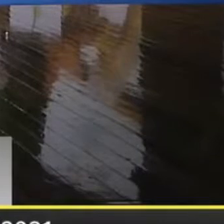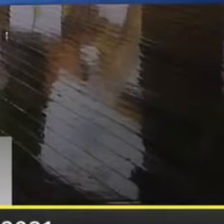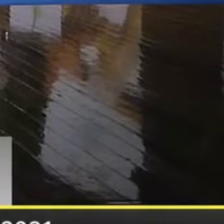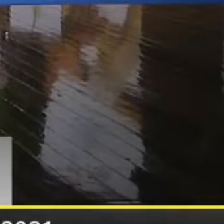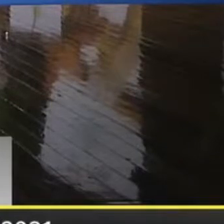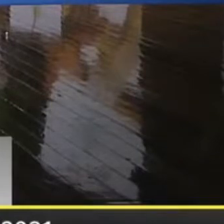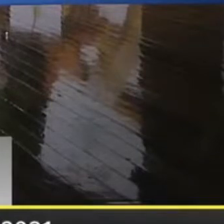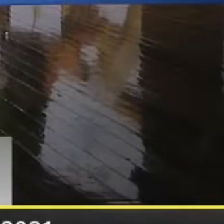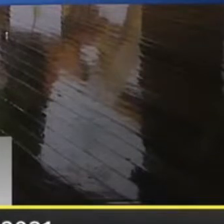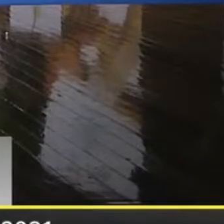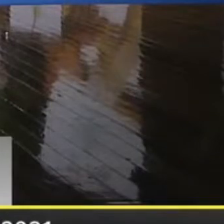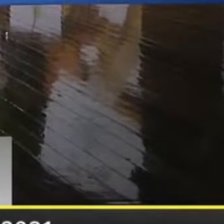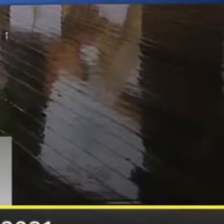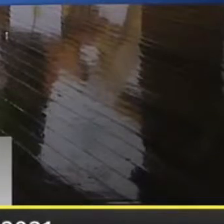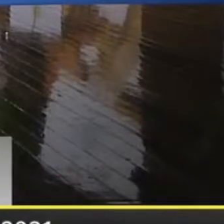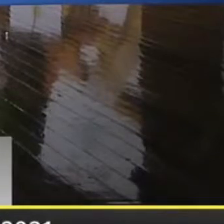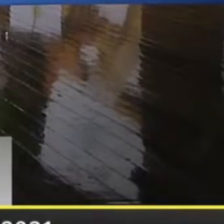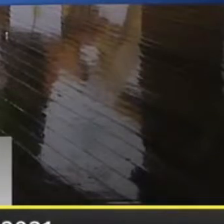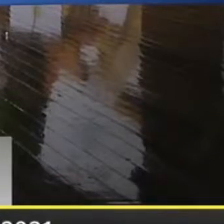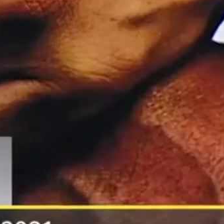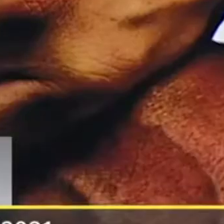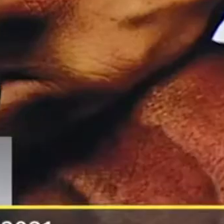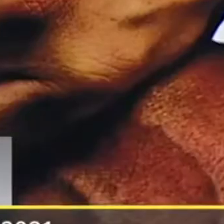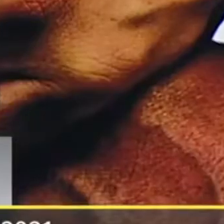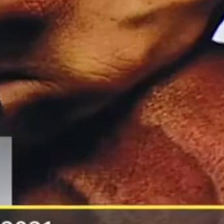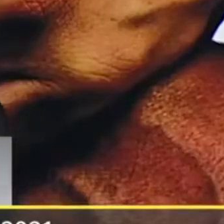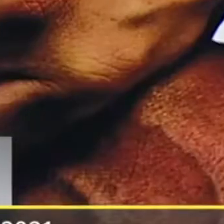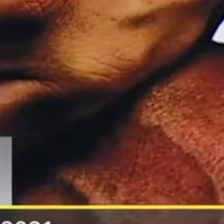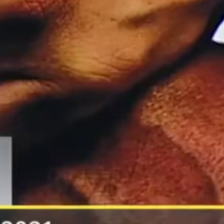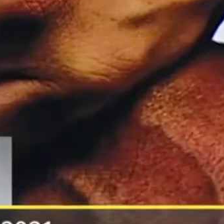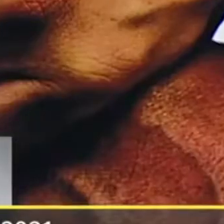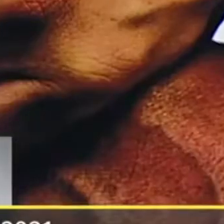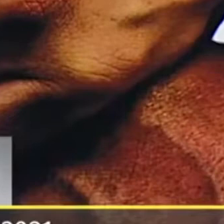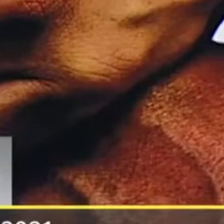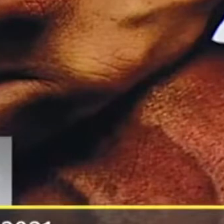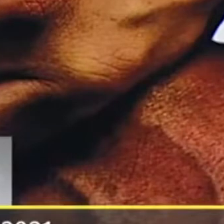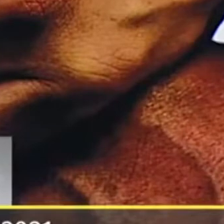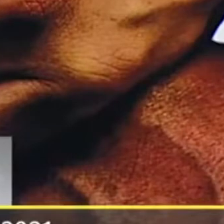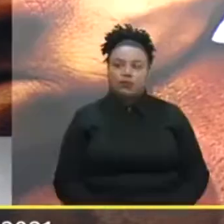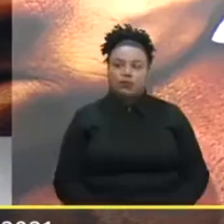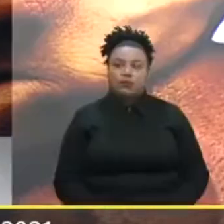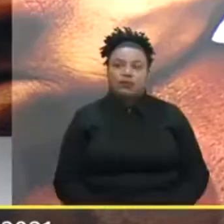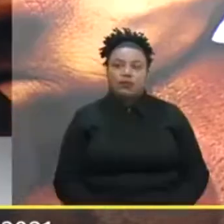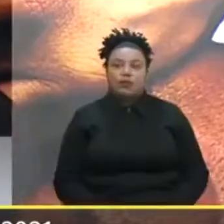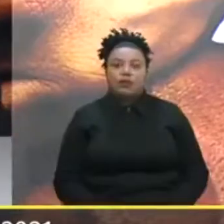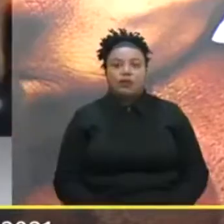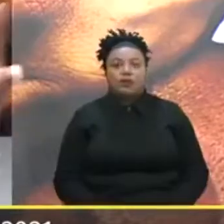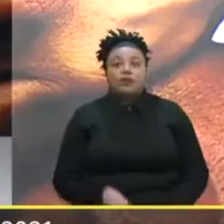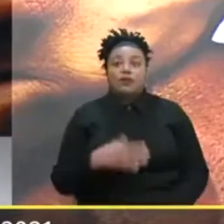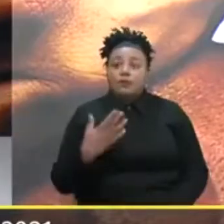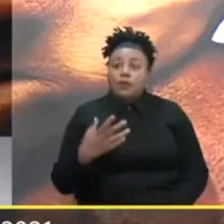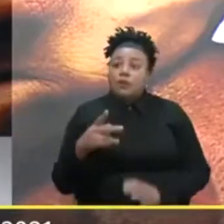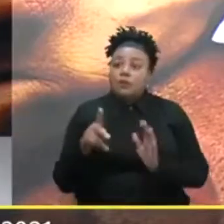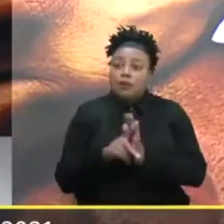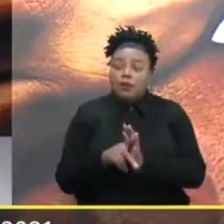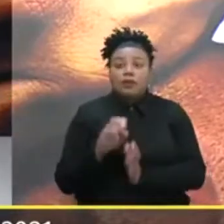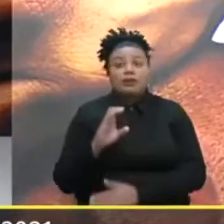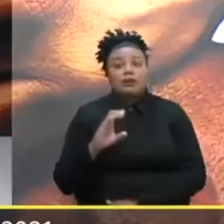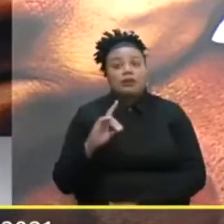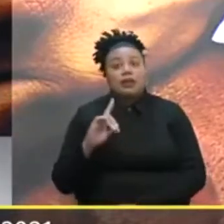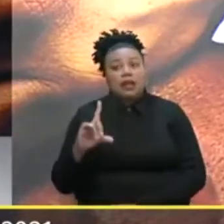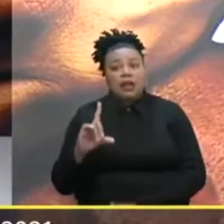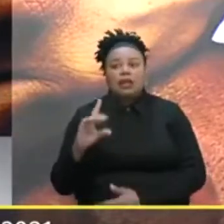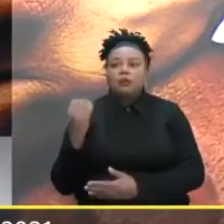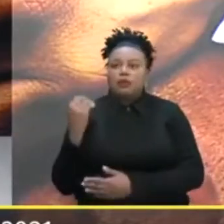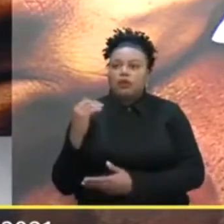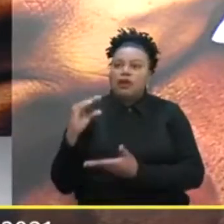No primeiro momento Não tinha nem gente Produzindo máscara Não tinha máscara Então uma dificuldade E aí a própria CDL Porto Alegre